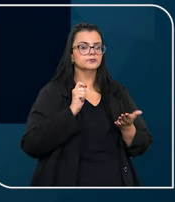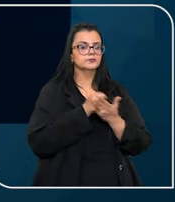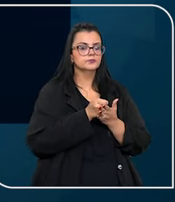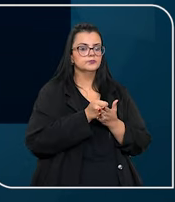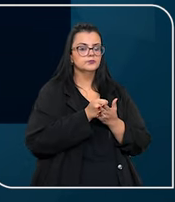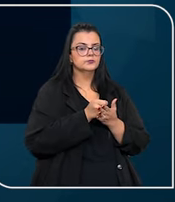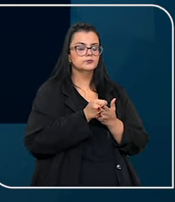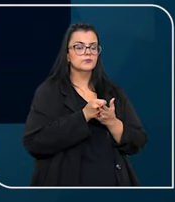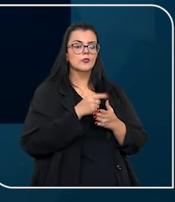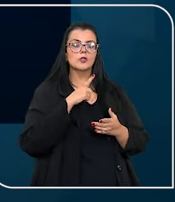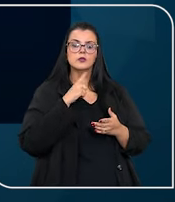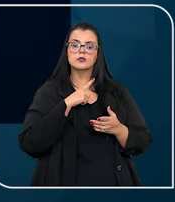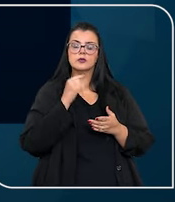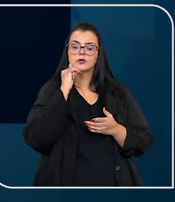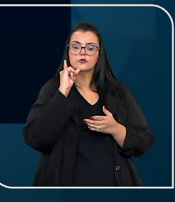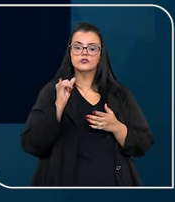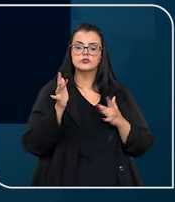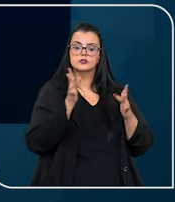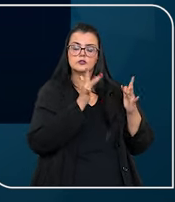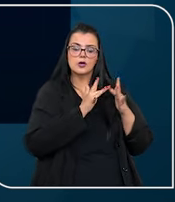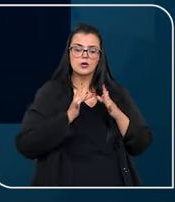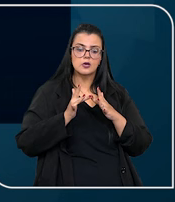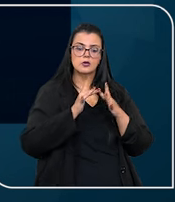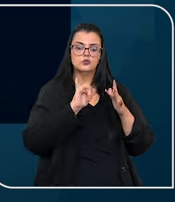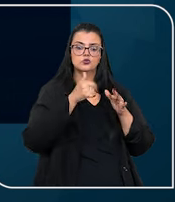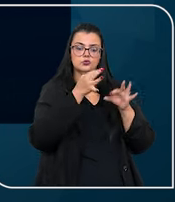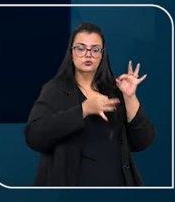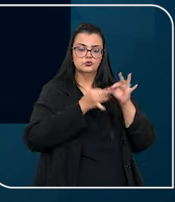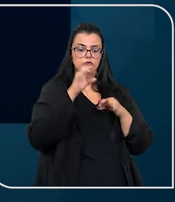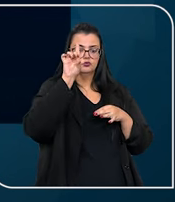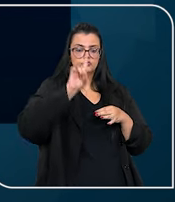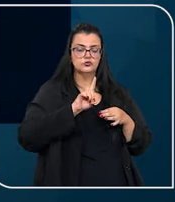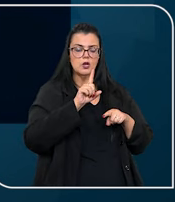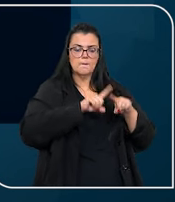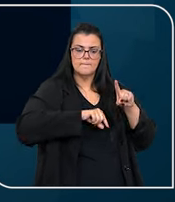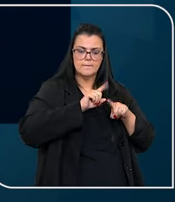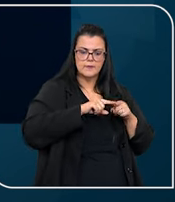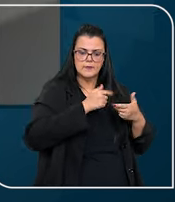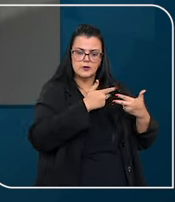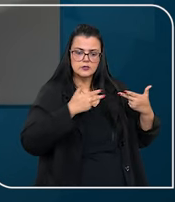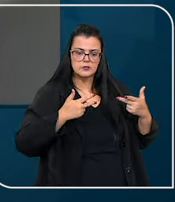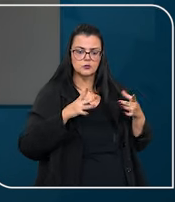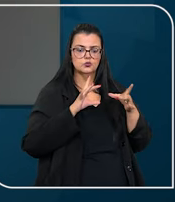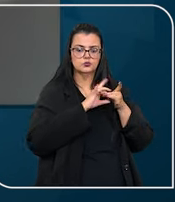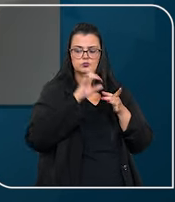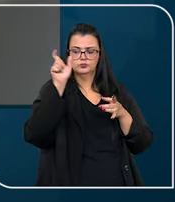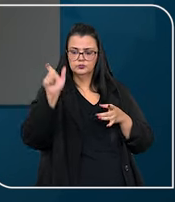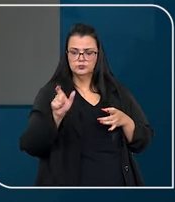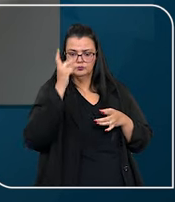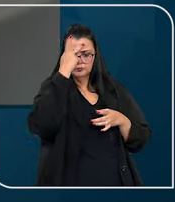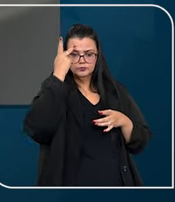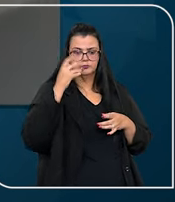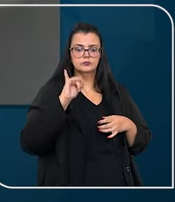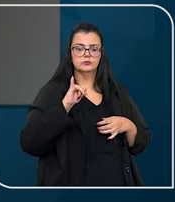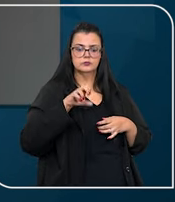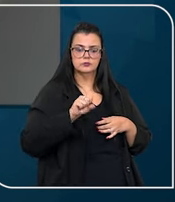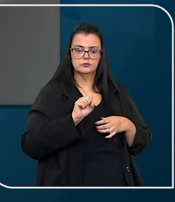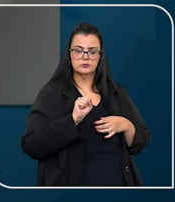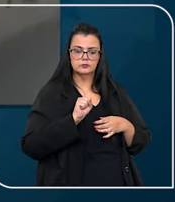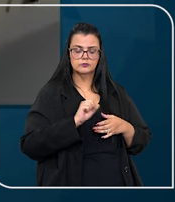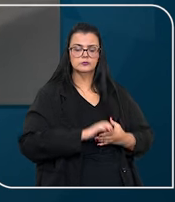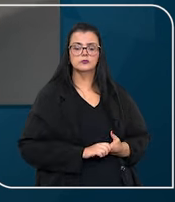dever de pagar o benefício surge de uma relação jurídica de direito material entre o beneficiário e o